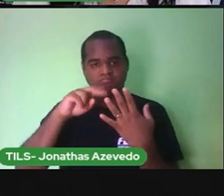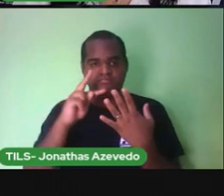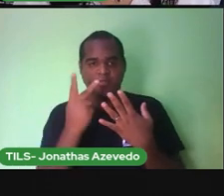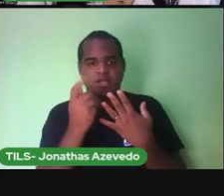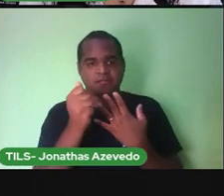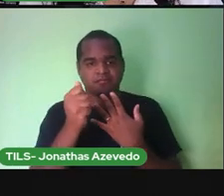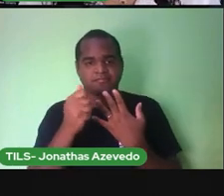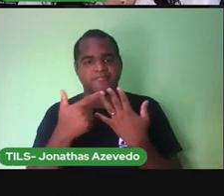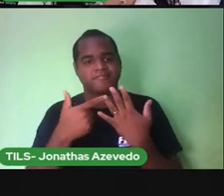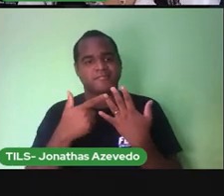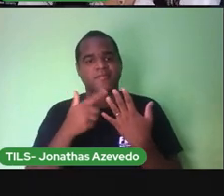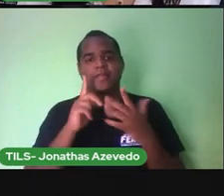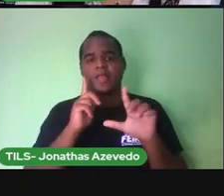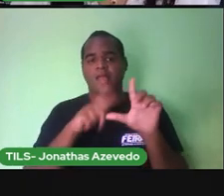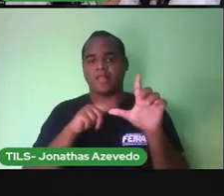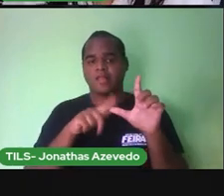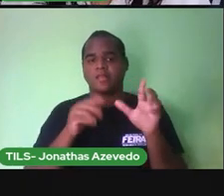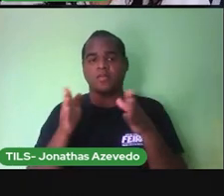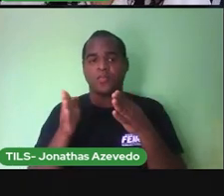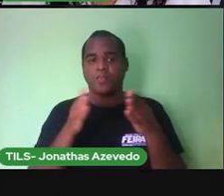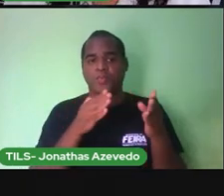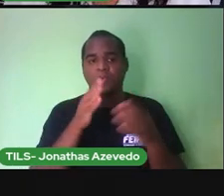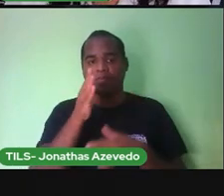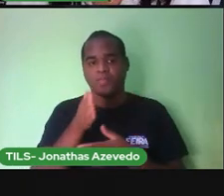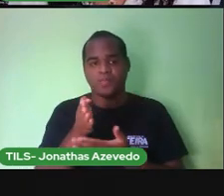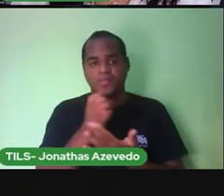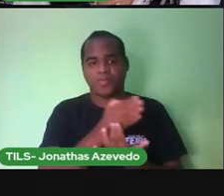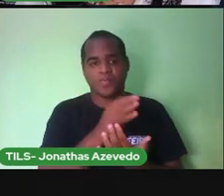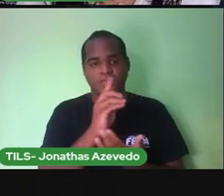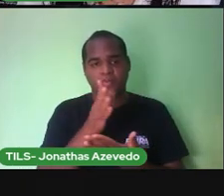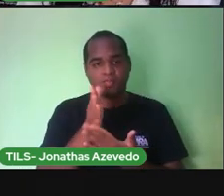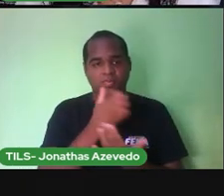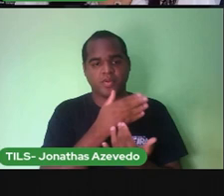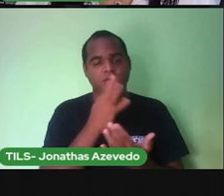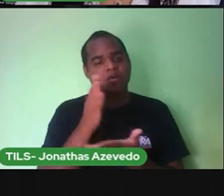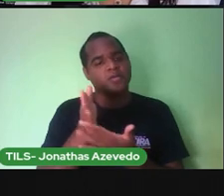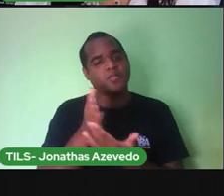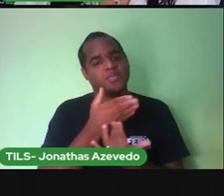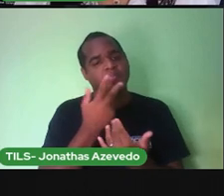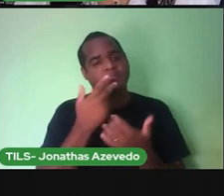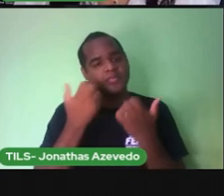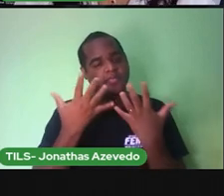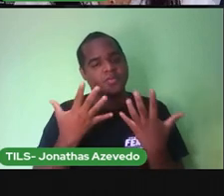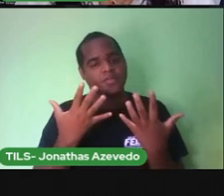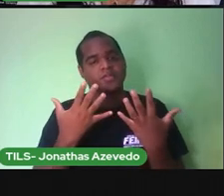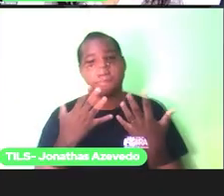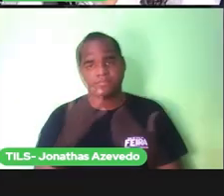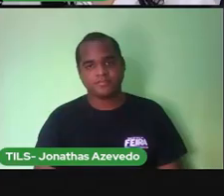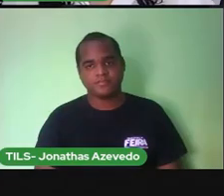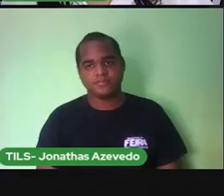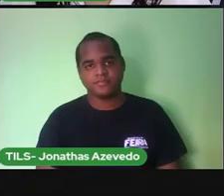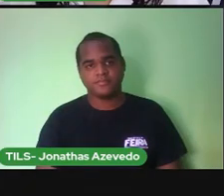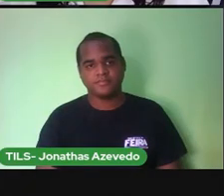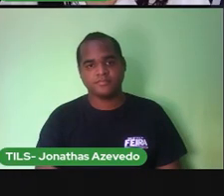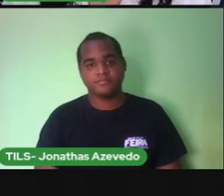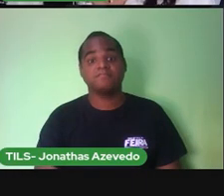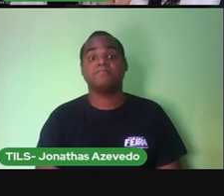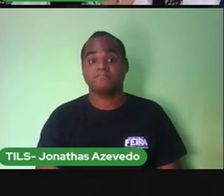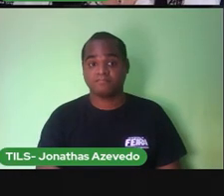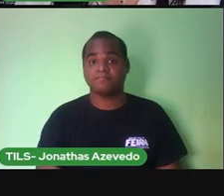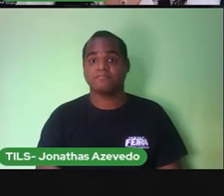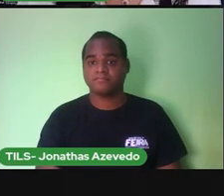as letrinhas no seu espaço e cada sílaba no seu espaço também. A